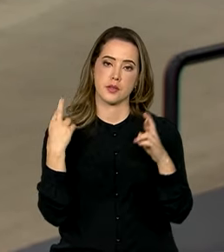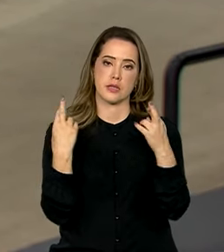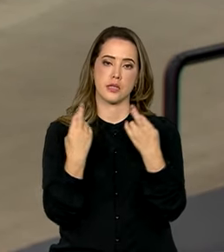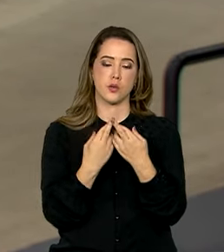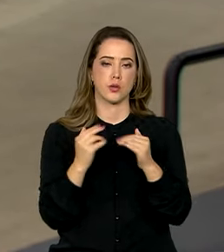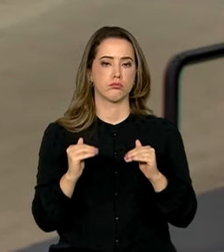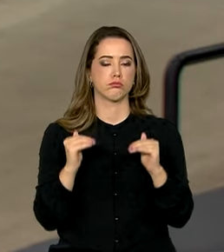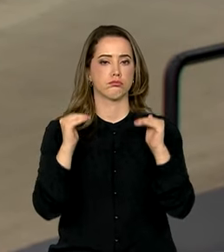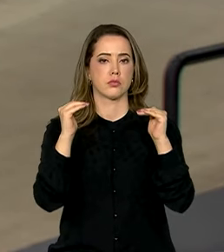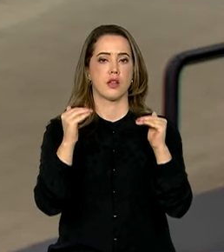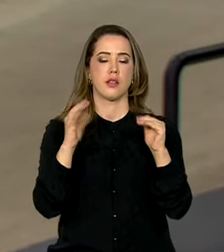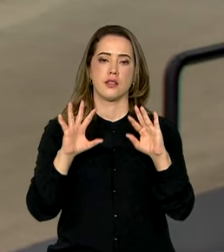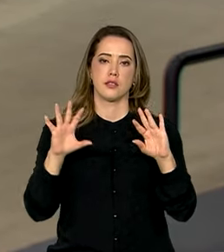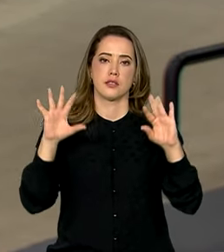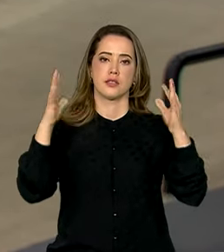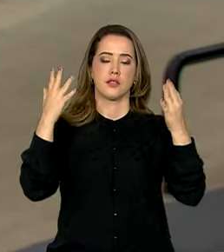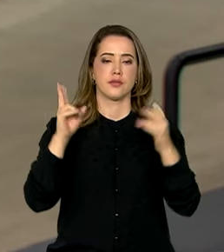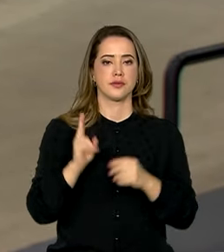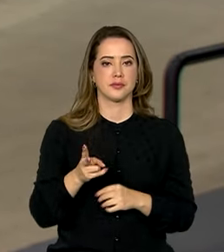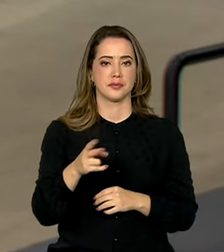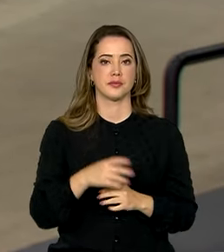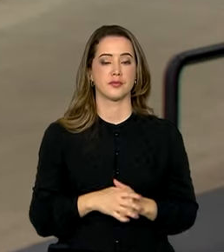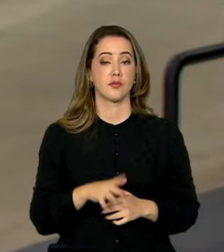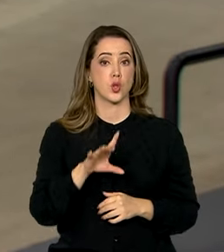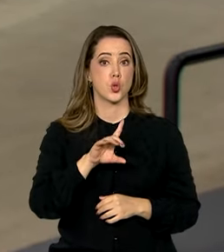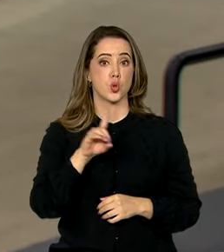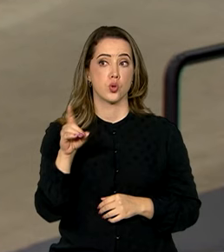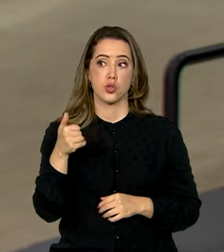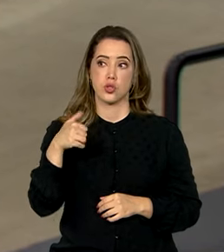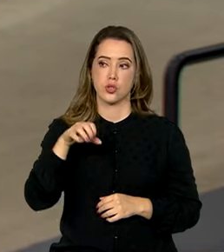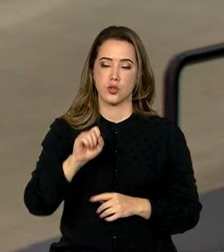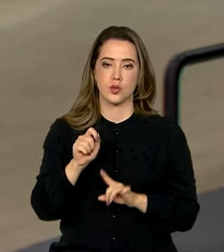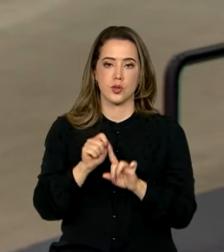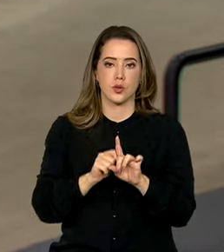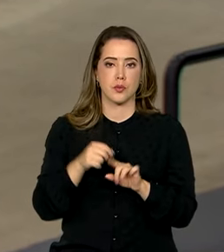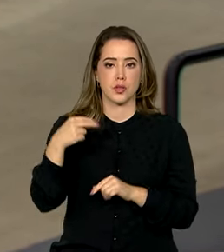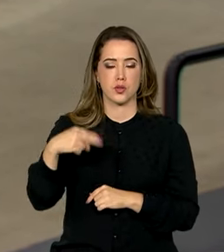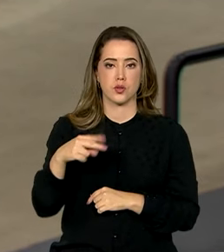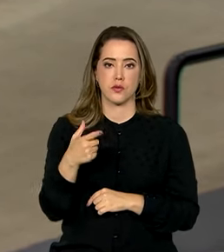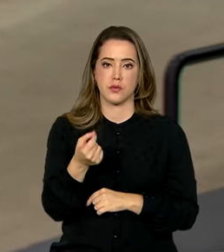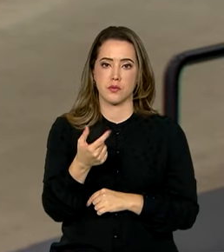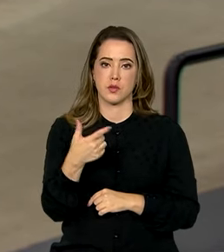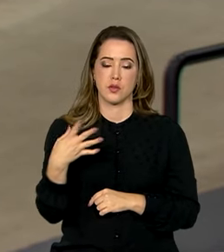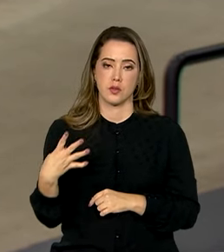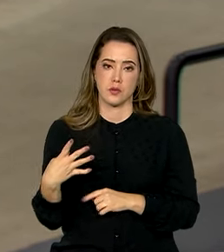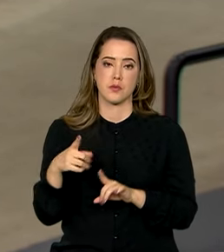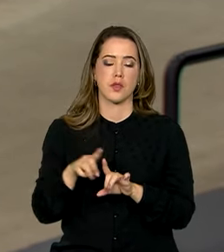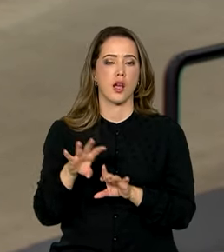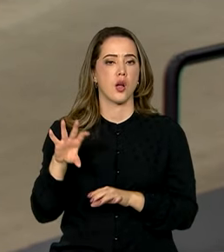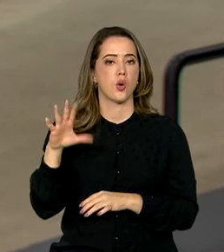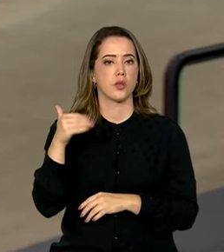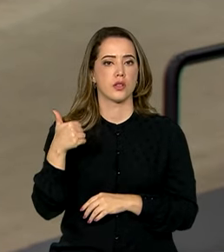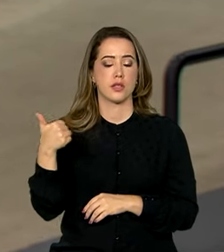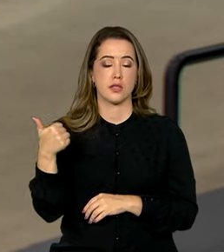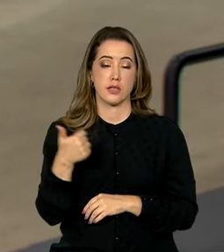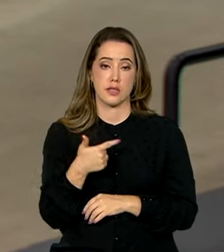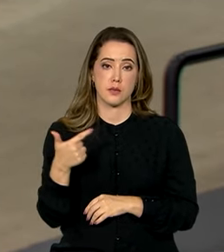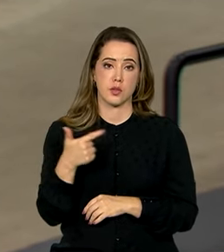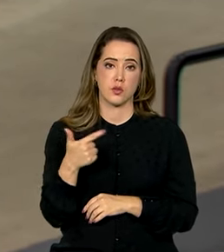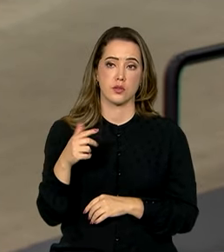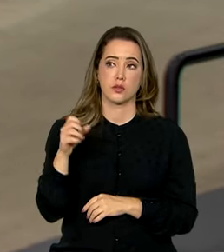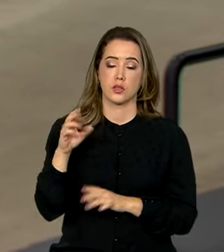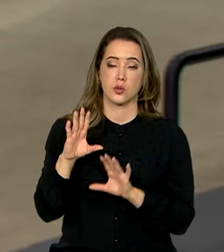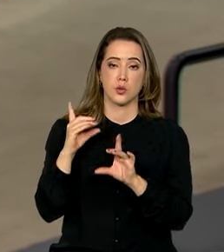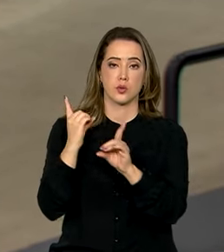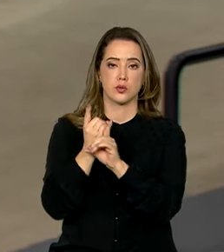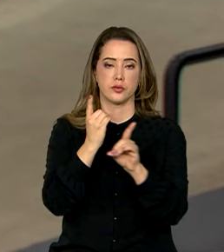alto nível e eventos paralelos. Já no dia 18 de novembro de 2024, acontece a 19ª Cúpula de Chefes de